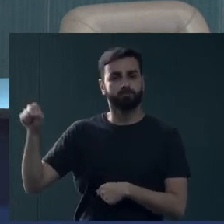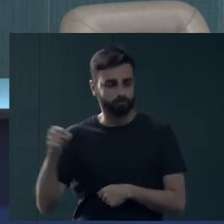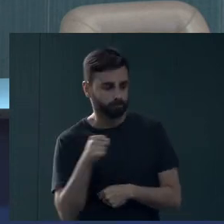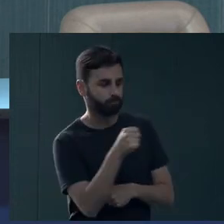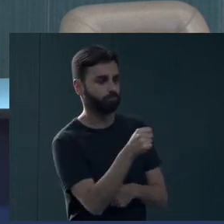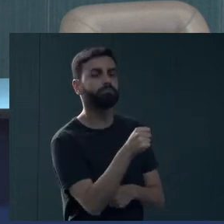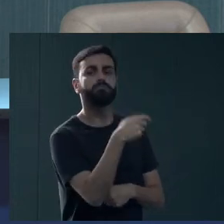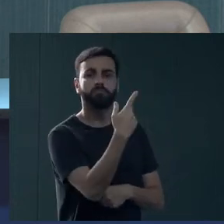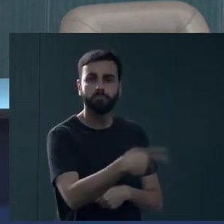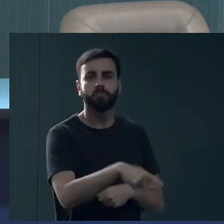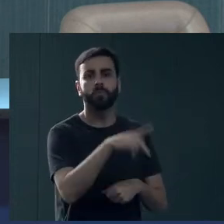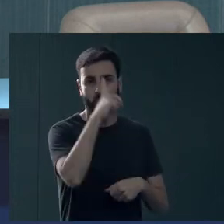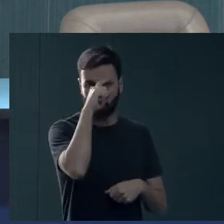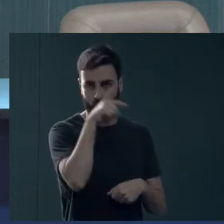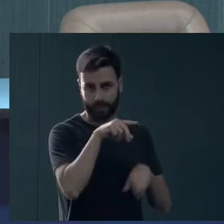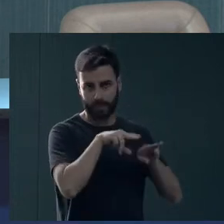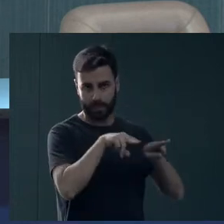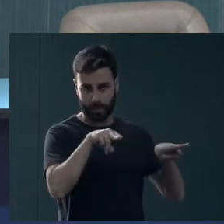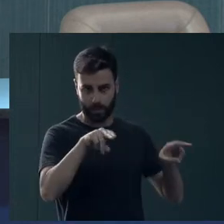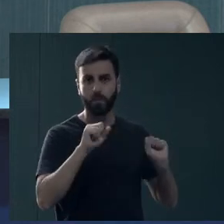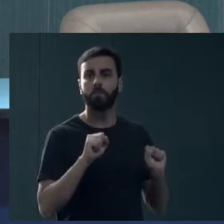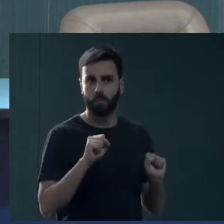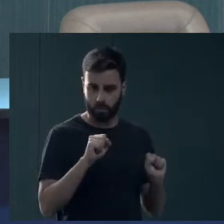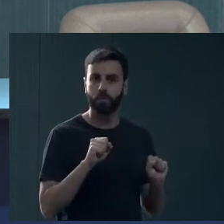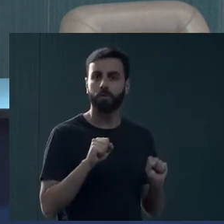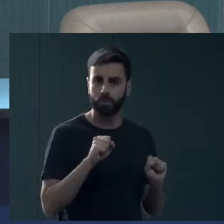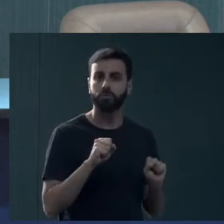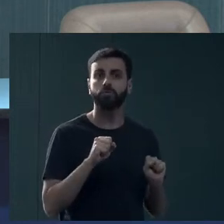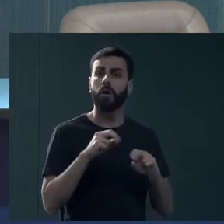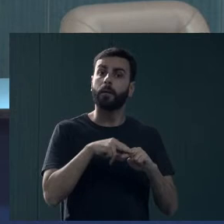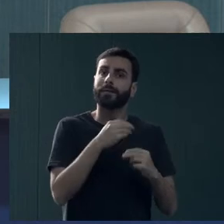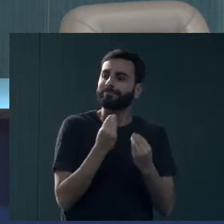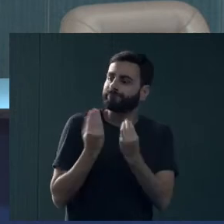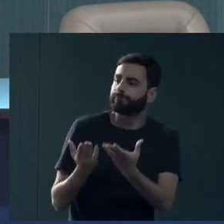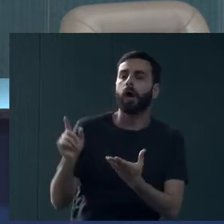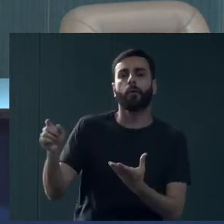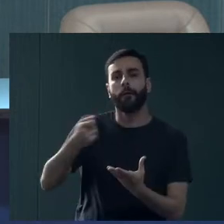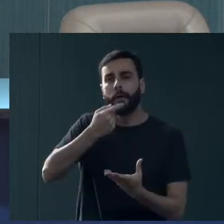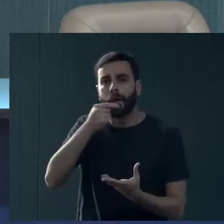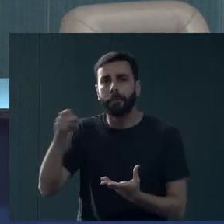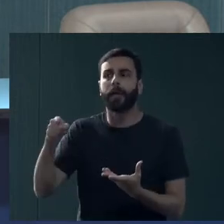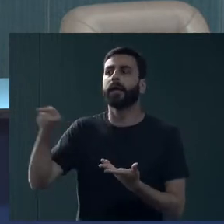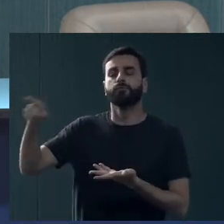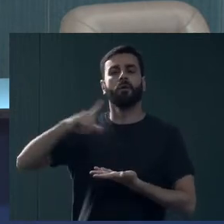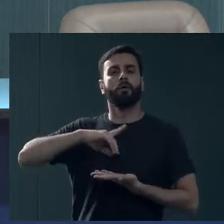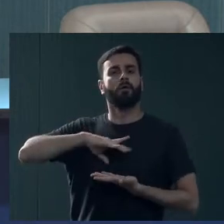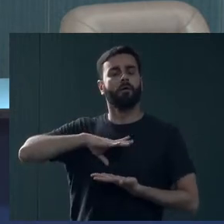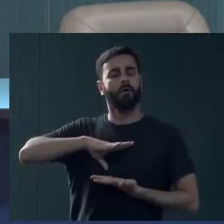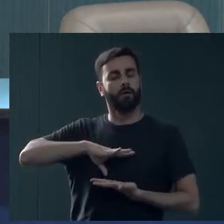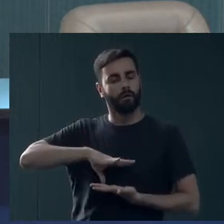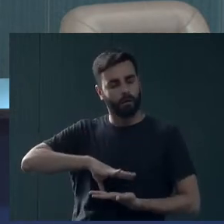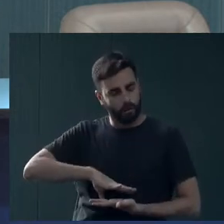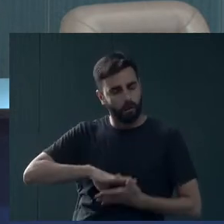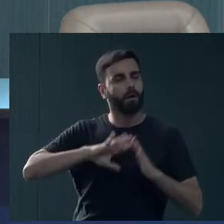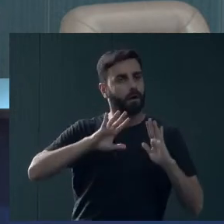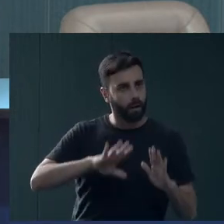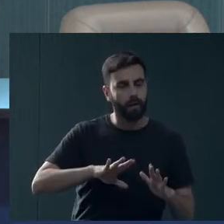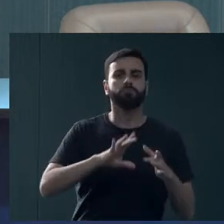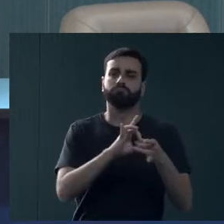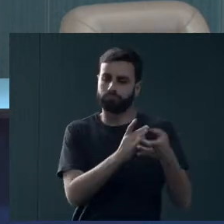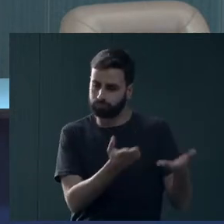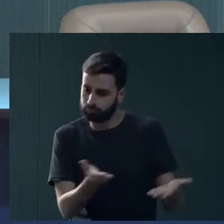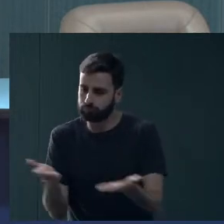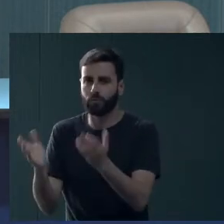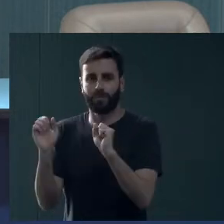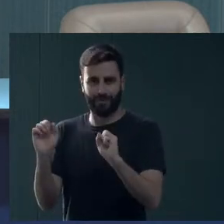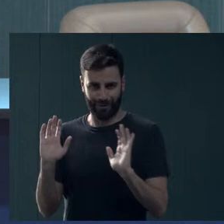sim utilizar do leito de retaguarda para medicação, estabilização do quadro e depois o retorno do acompanhamento ambulatorial.